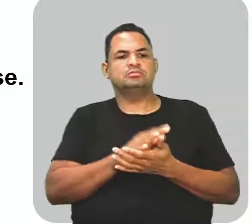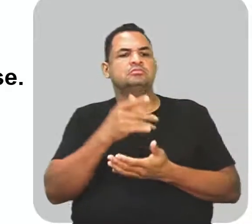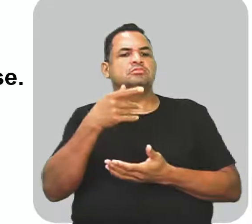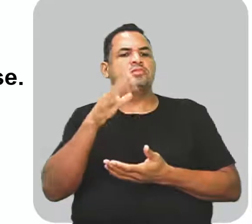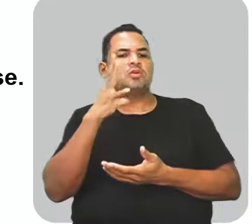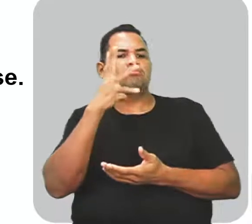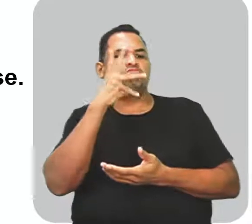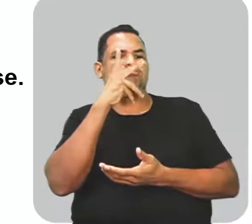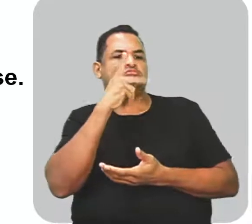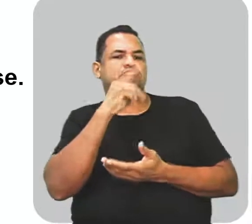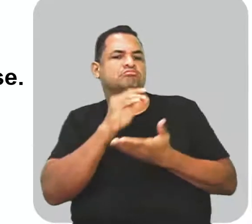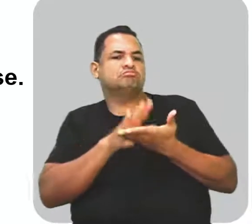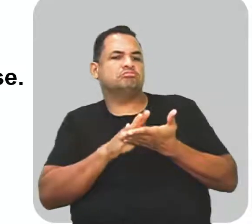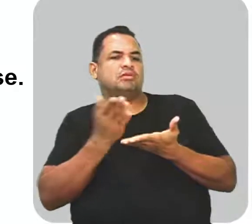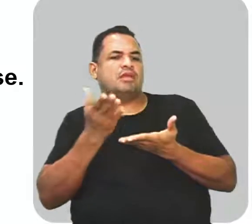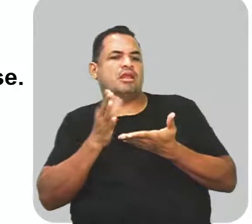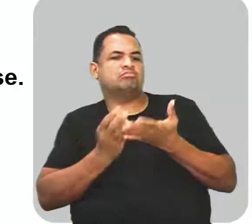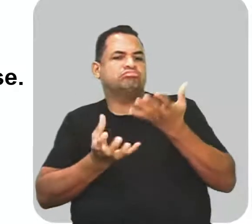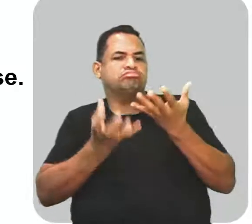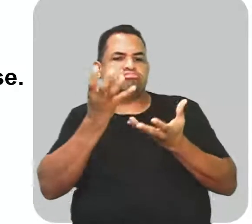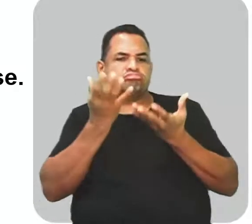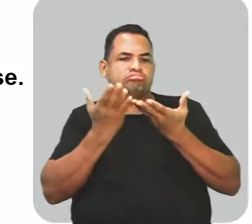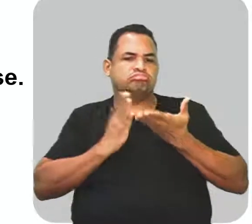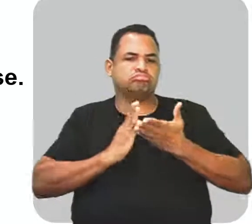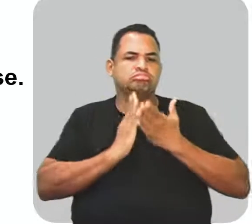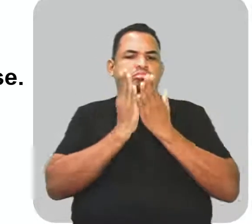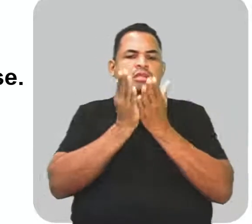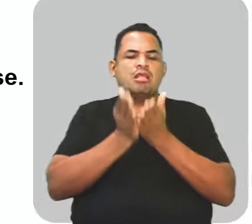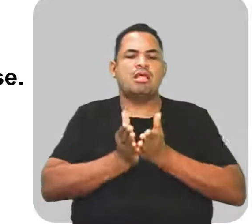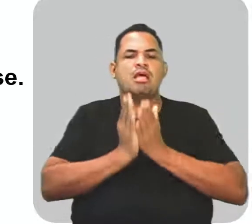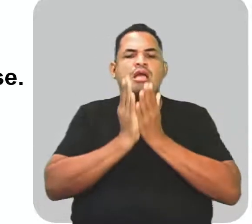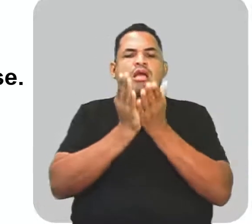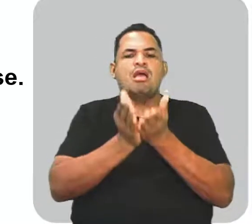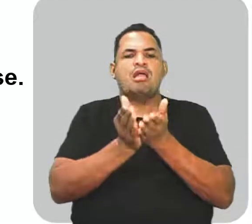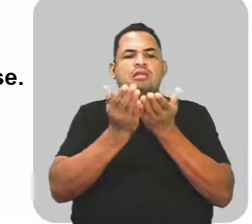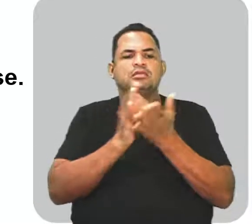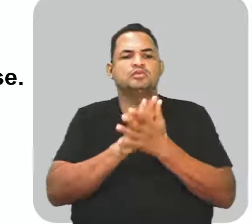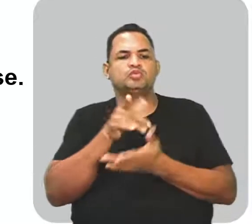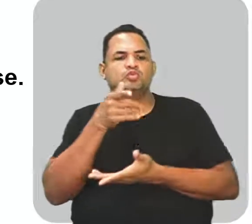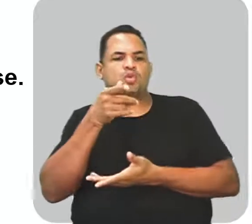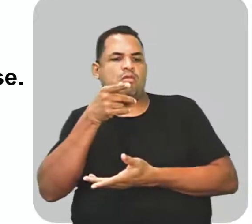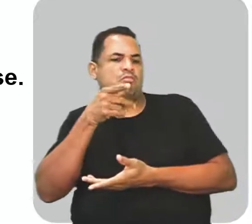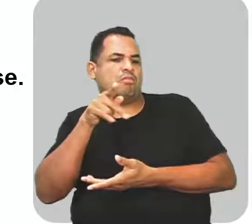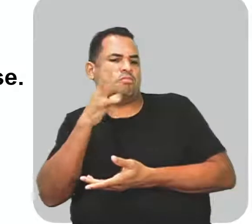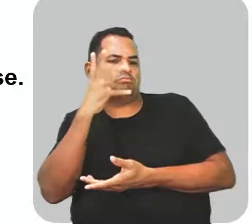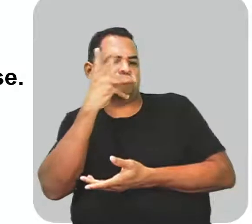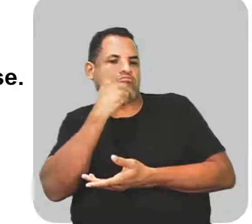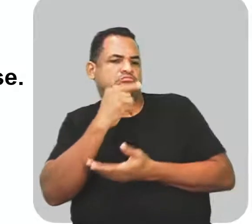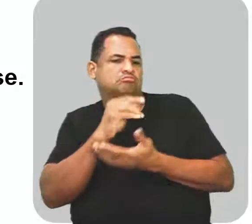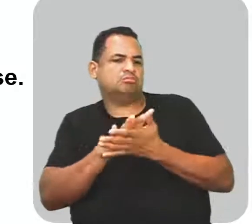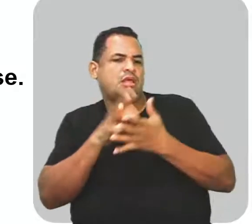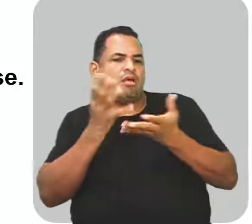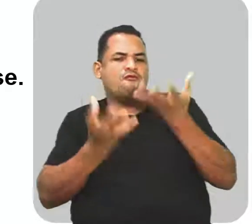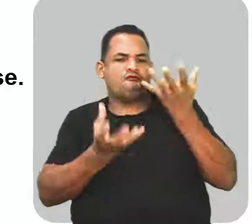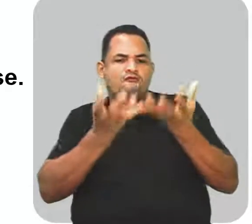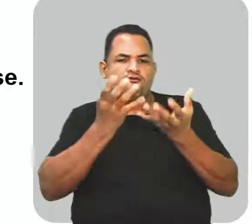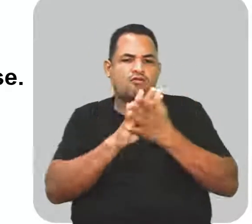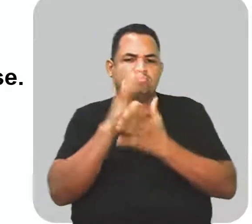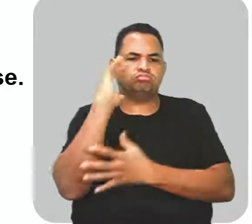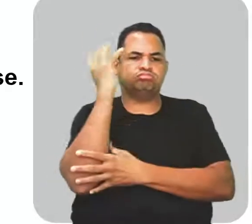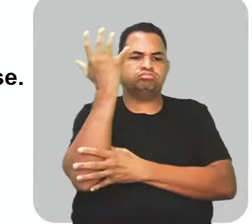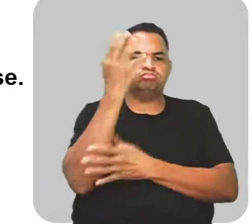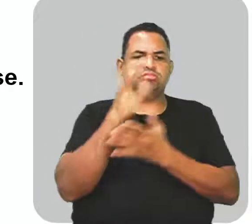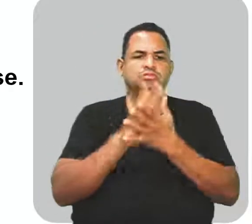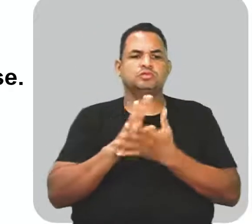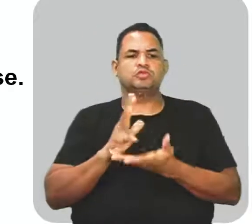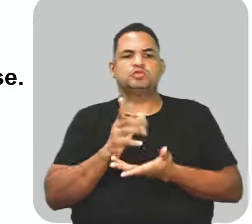incendiará os navios no mar. Tua beleza incendiará as florestas. Tua beleza tem um gosto de morte.